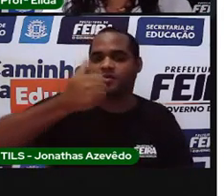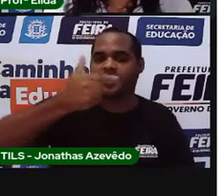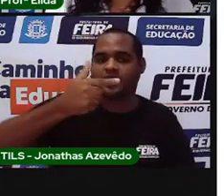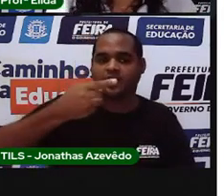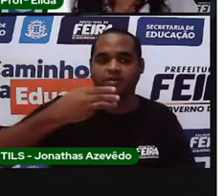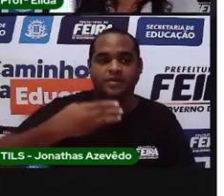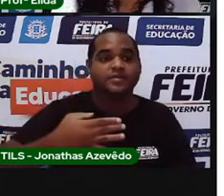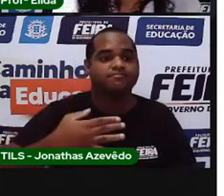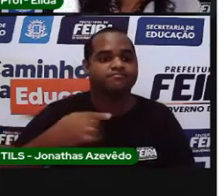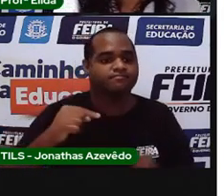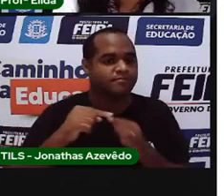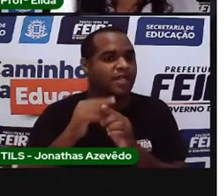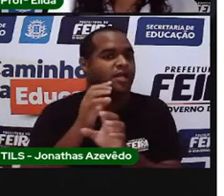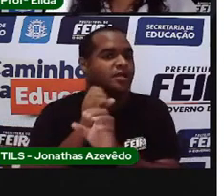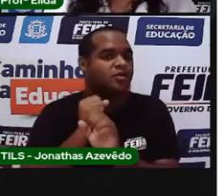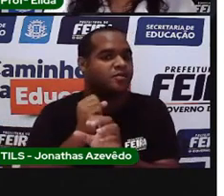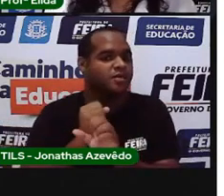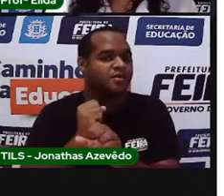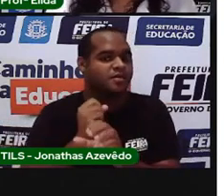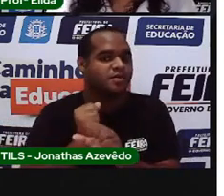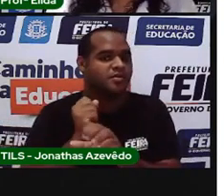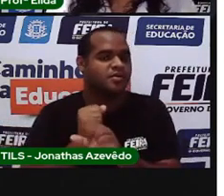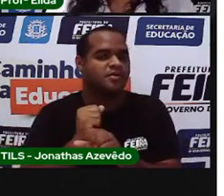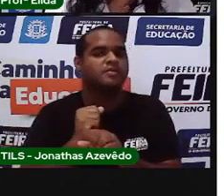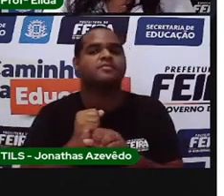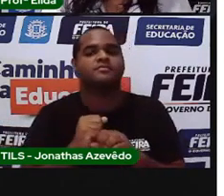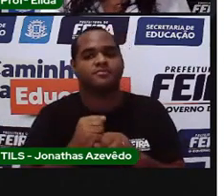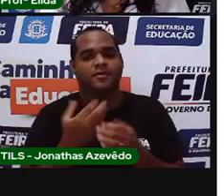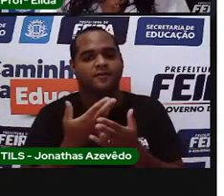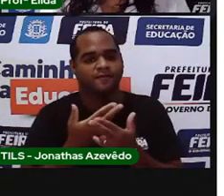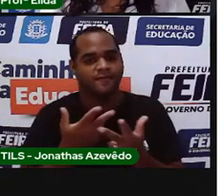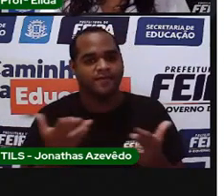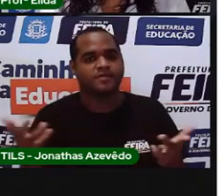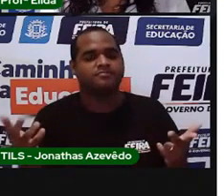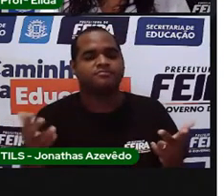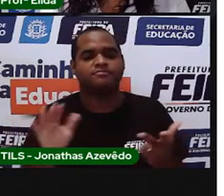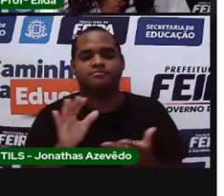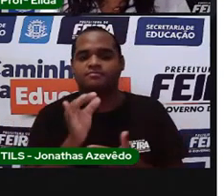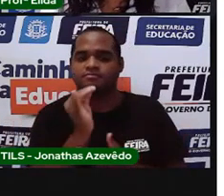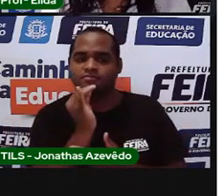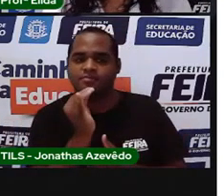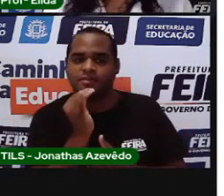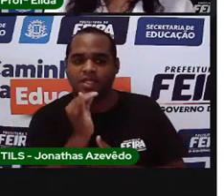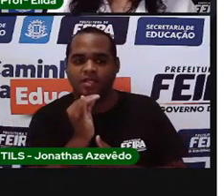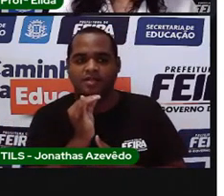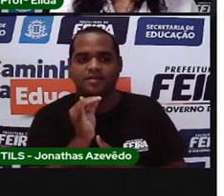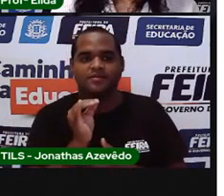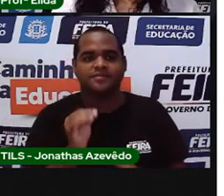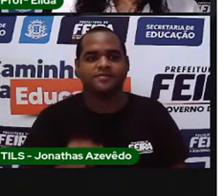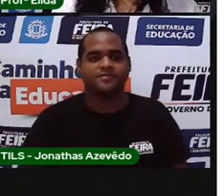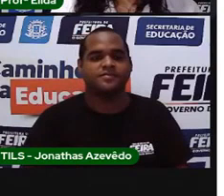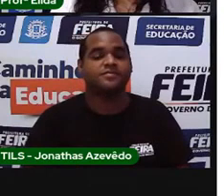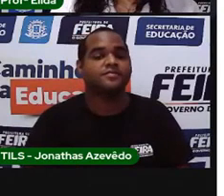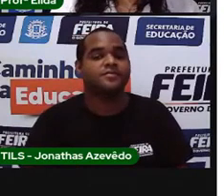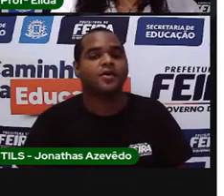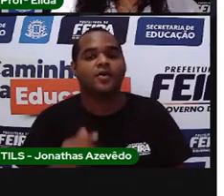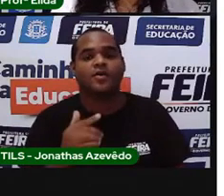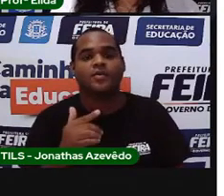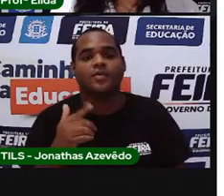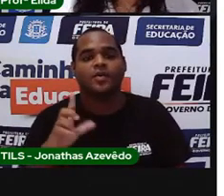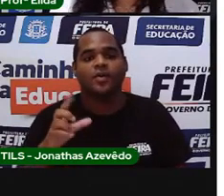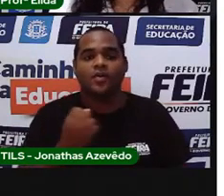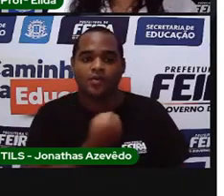nos dá a quantidade de elementos. Mais onze em número